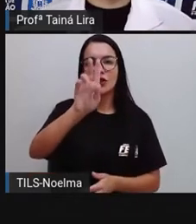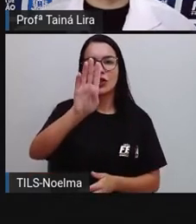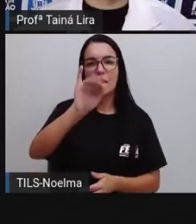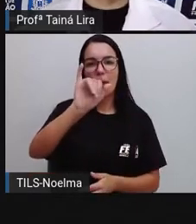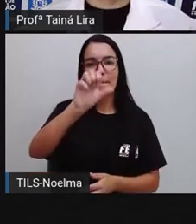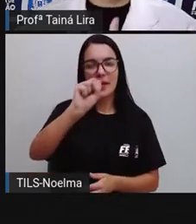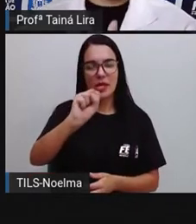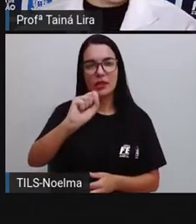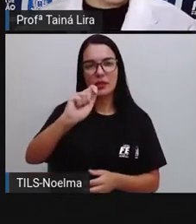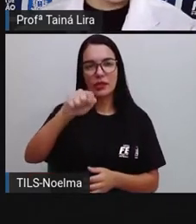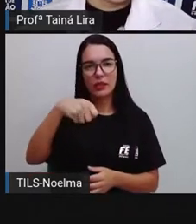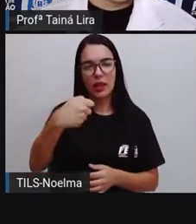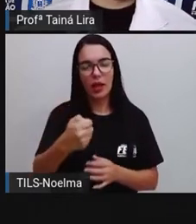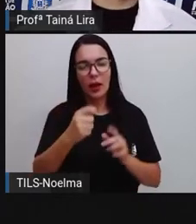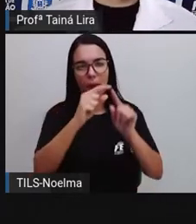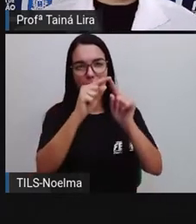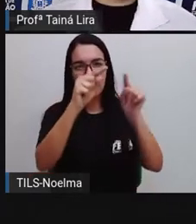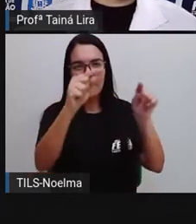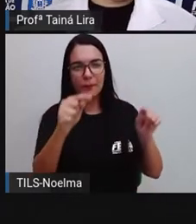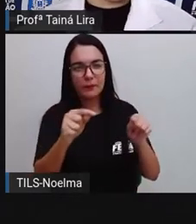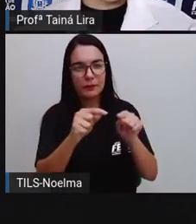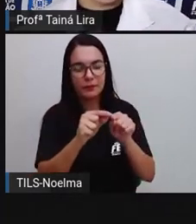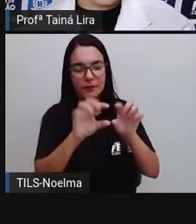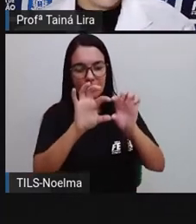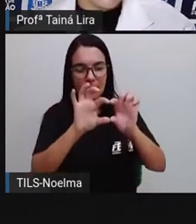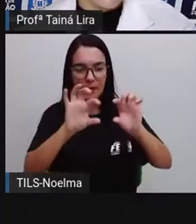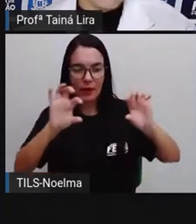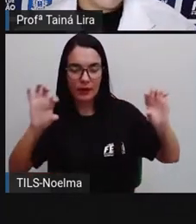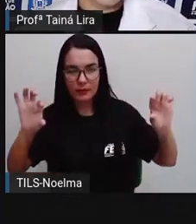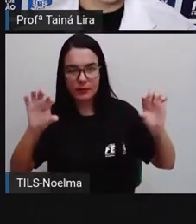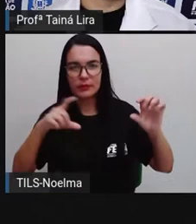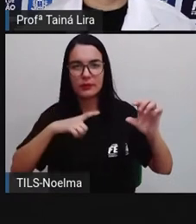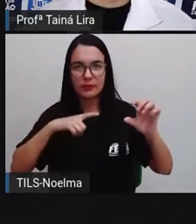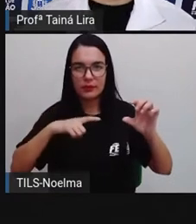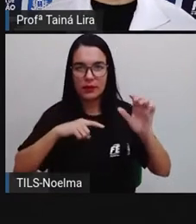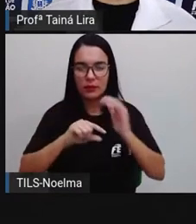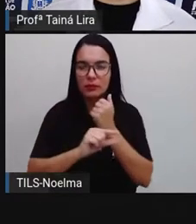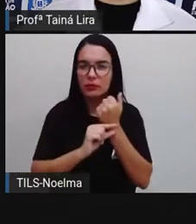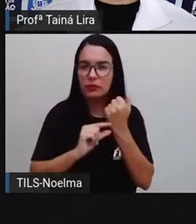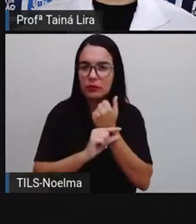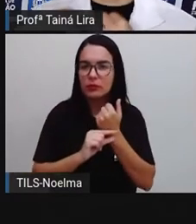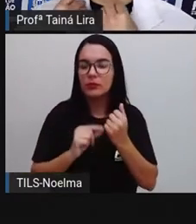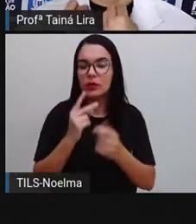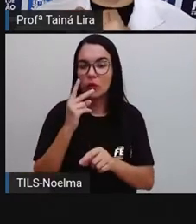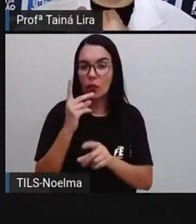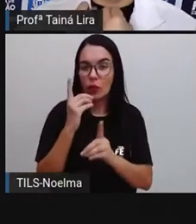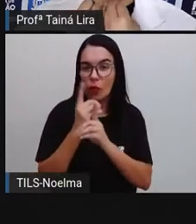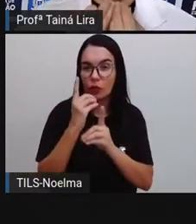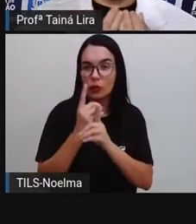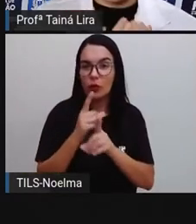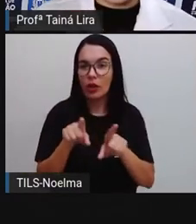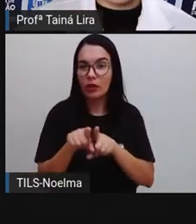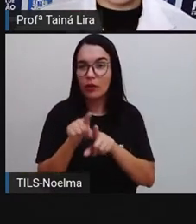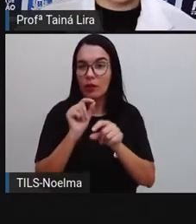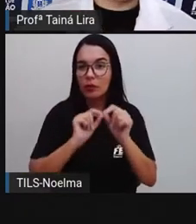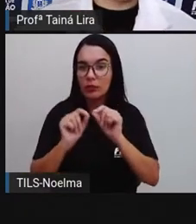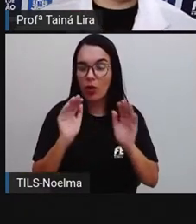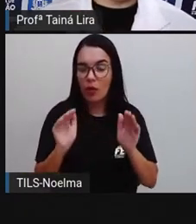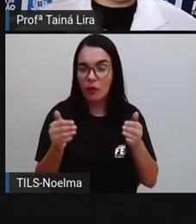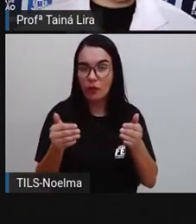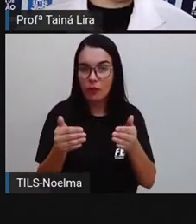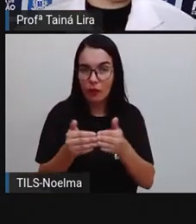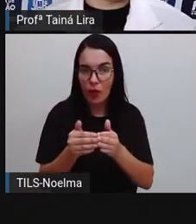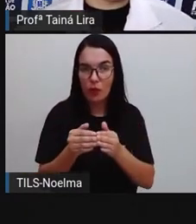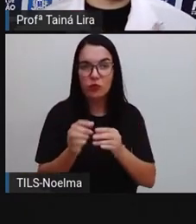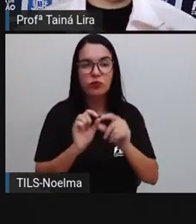ali das fontes, onde nós encontramos as histórias em quadrinhos, a gente também deu um foco ali nos gibis, que são as